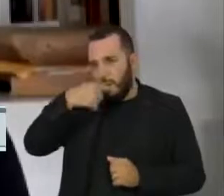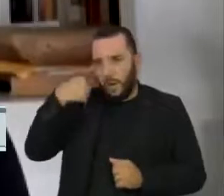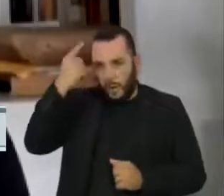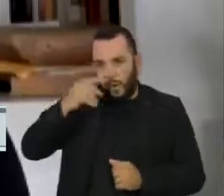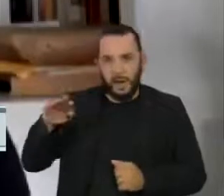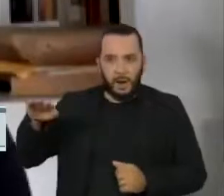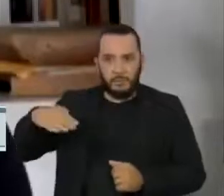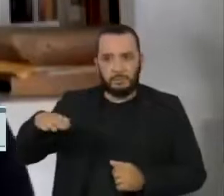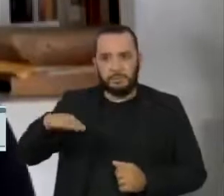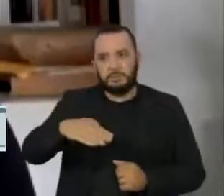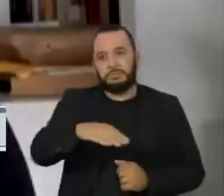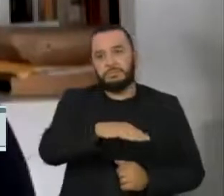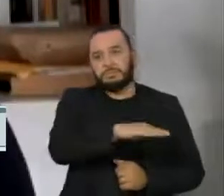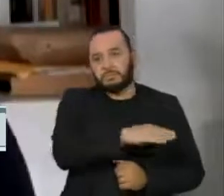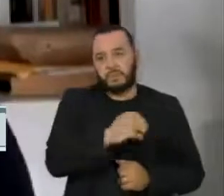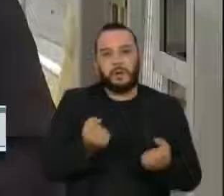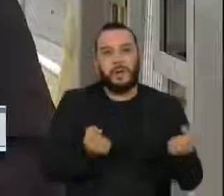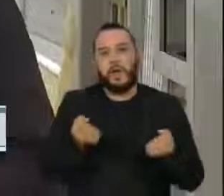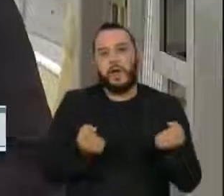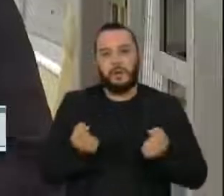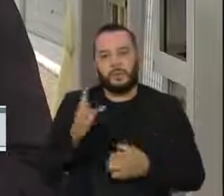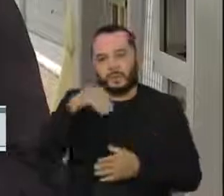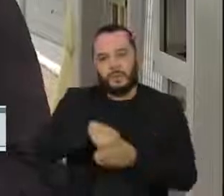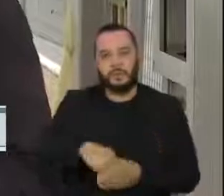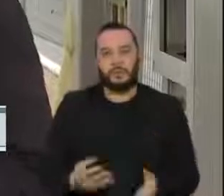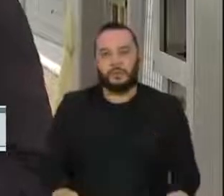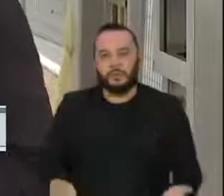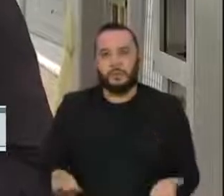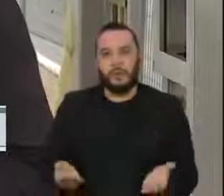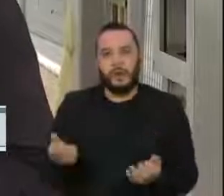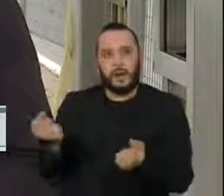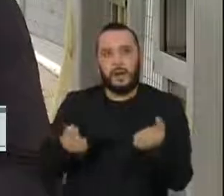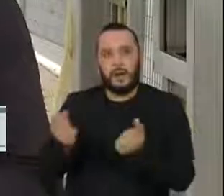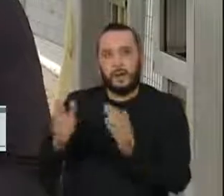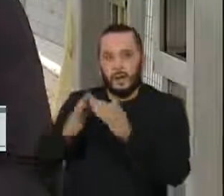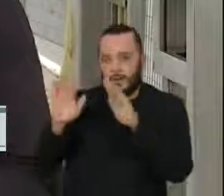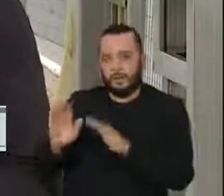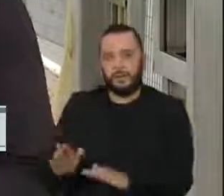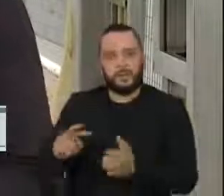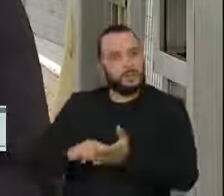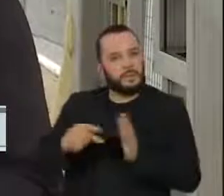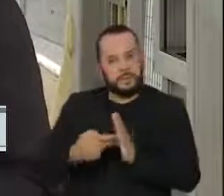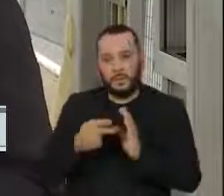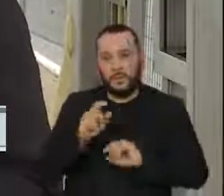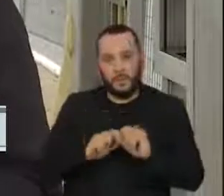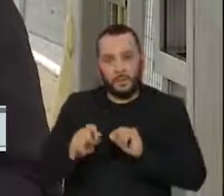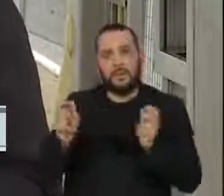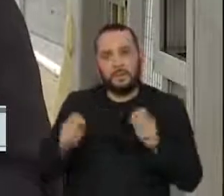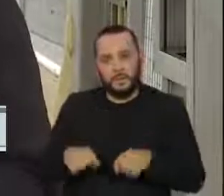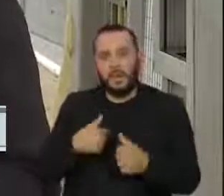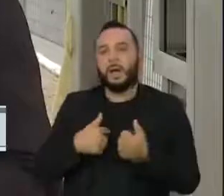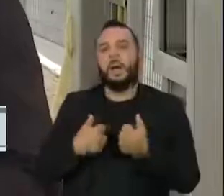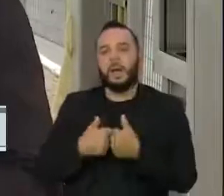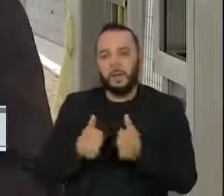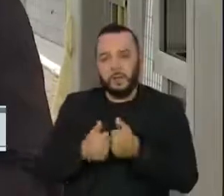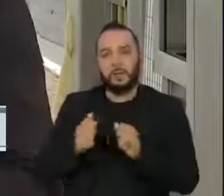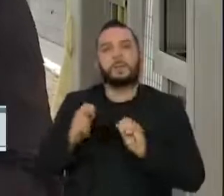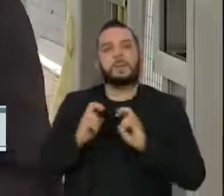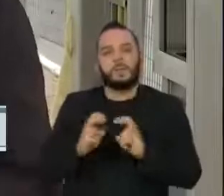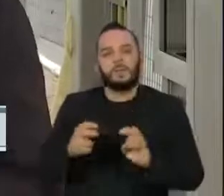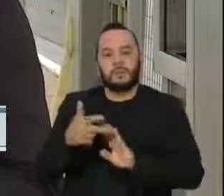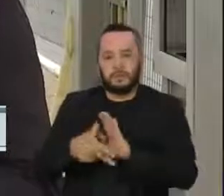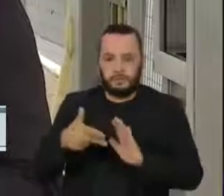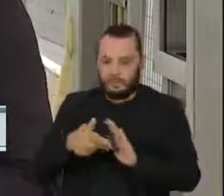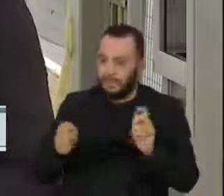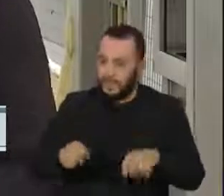sedentarismo compulsório. Deixar o carro em casa significa ter opção de transporte público. Grandes cidades,